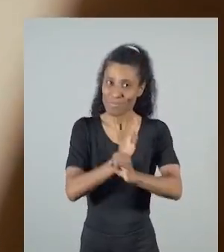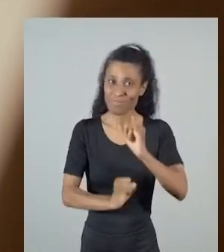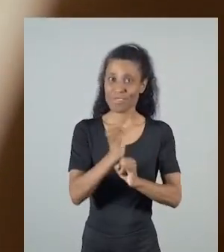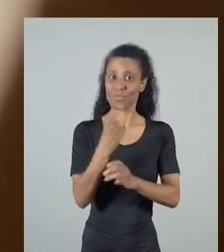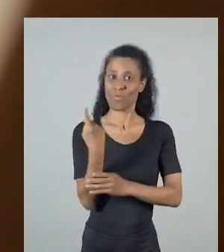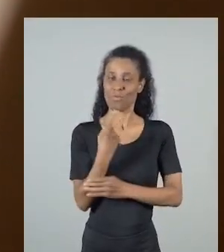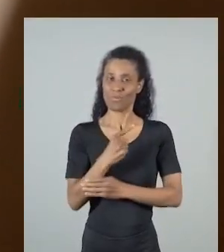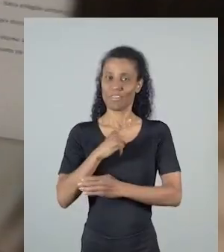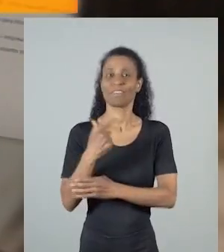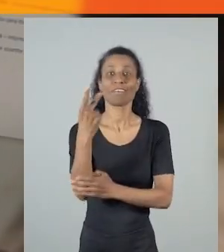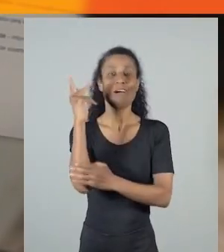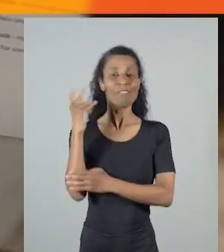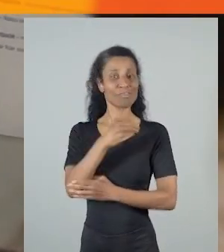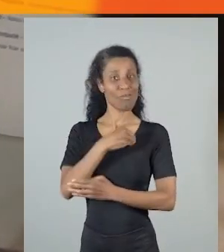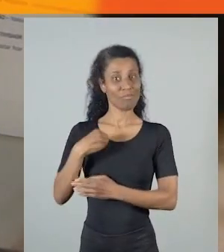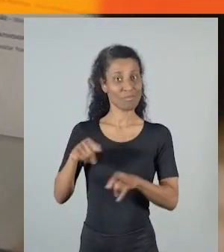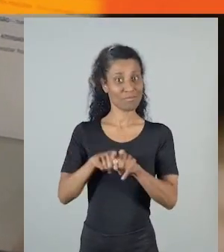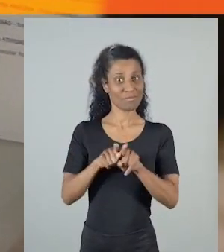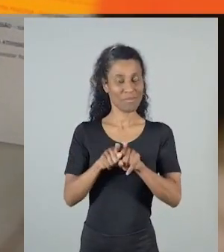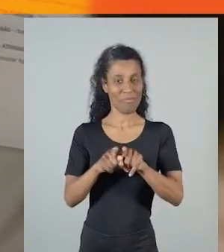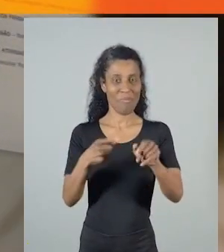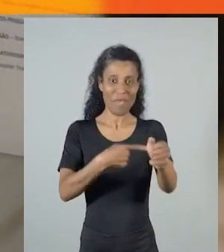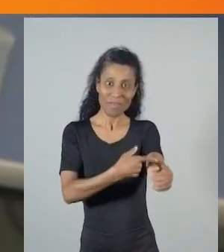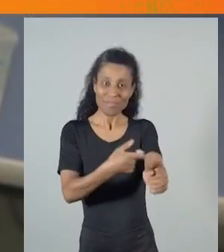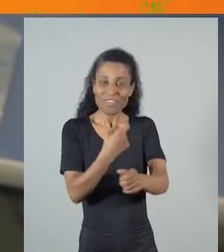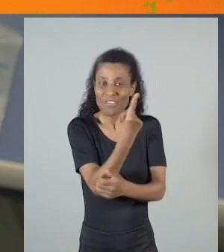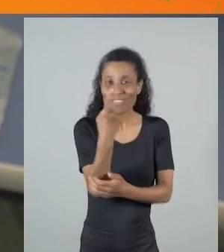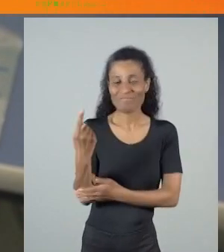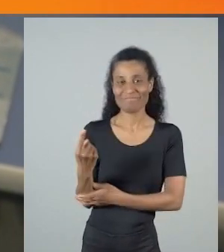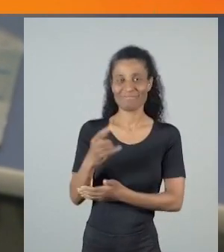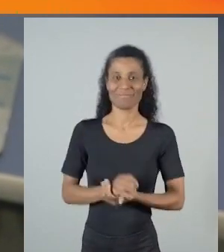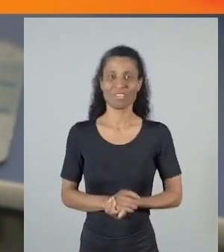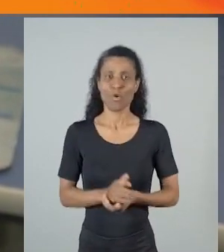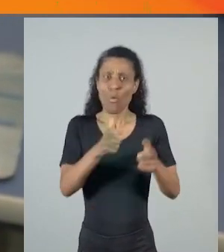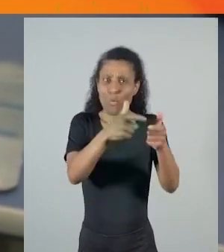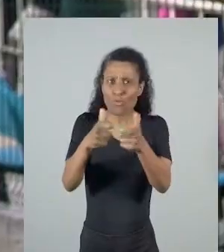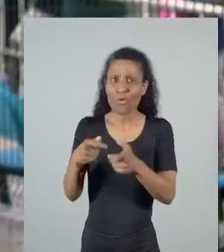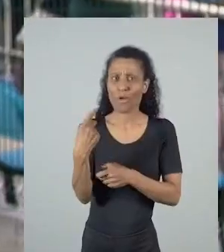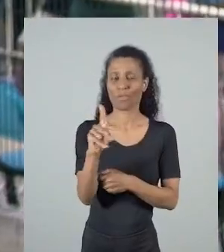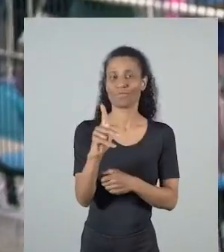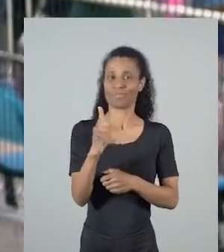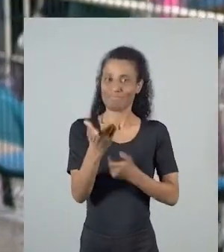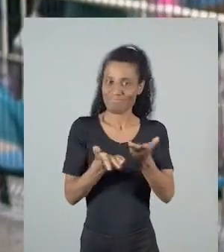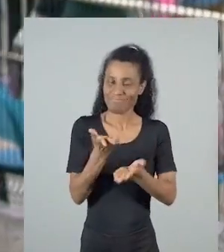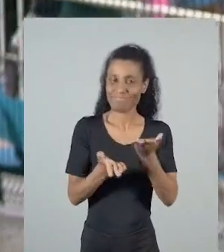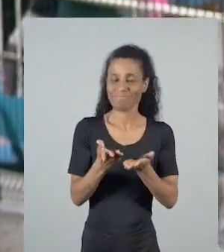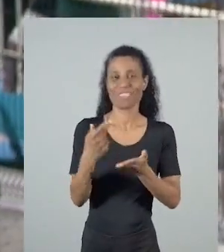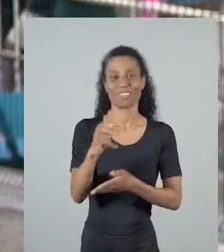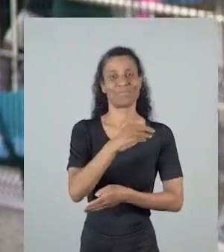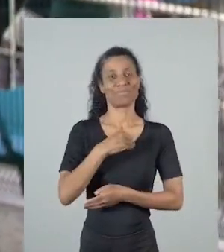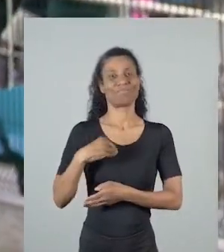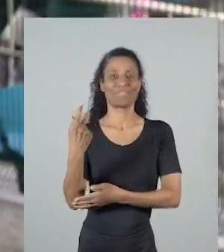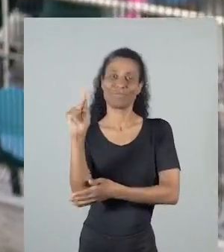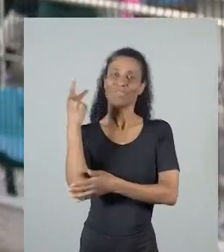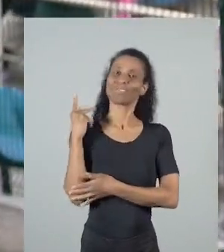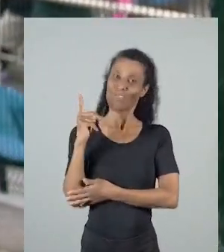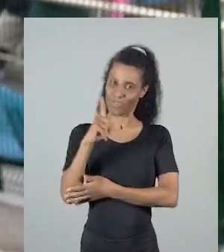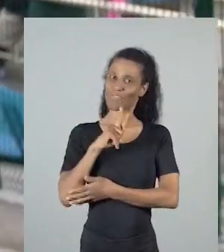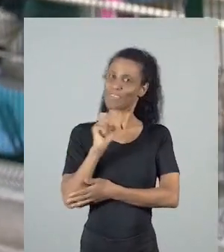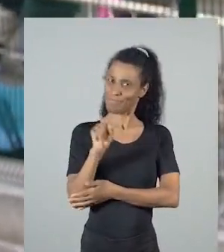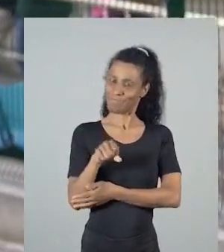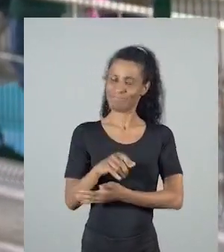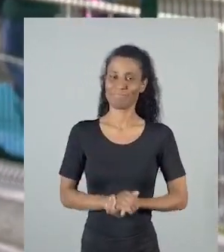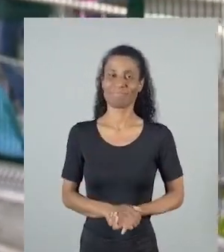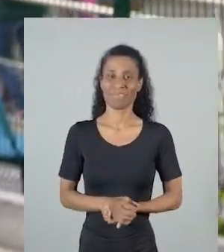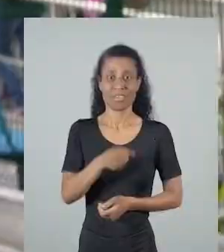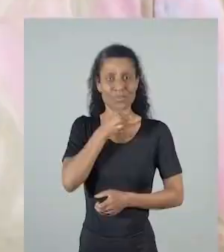Melo vai criar um sistema online único com o histórico médico e os exames de cada pessoa. Seja onde for o seu atendimento, seu